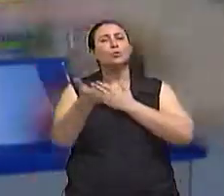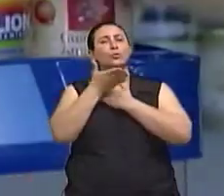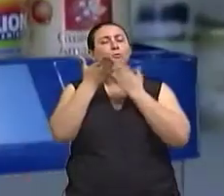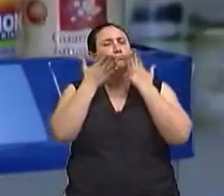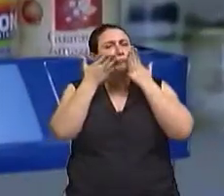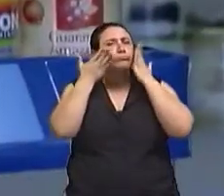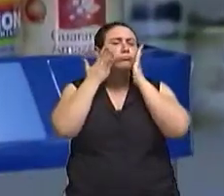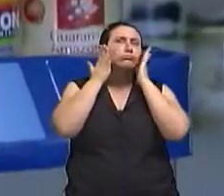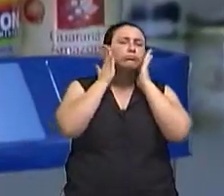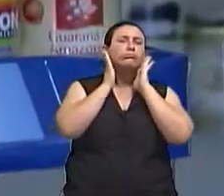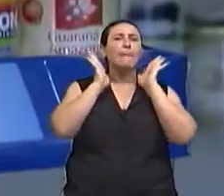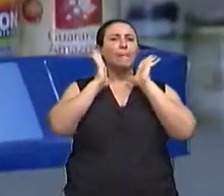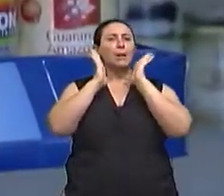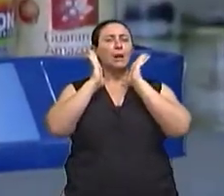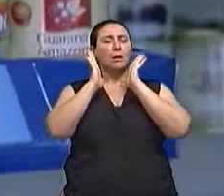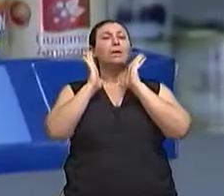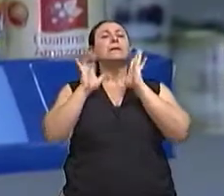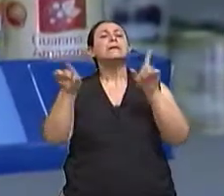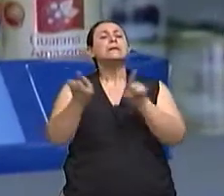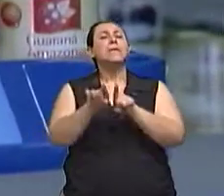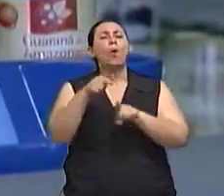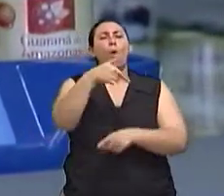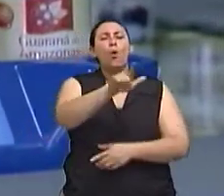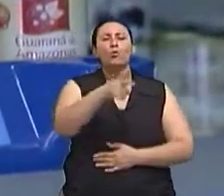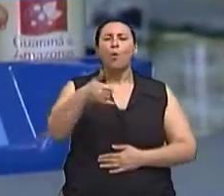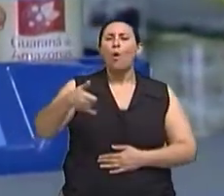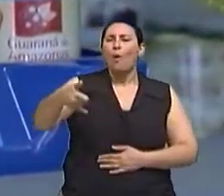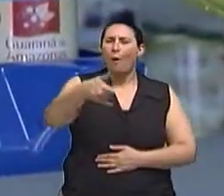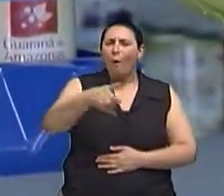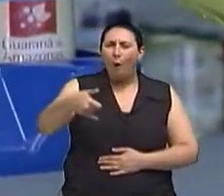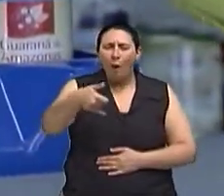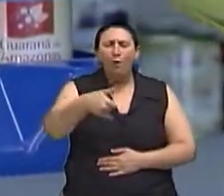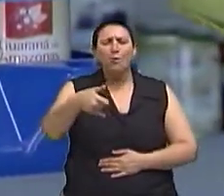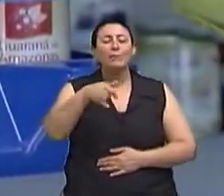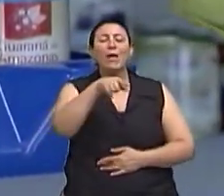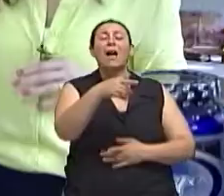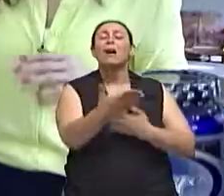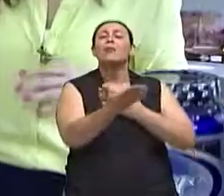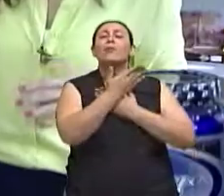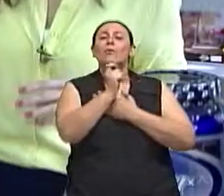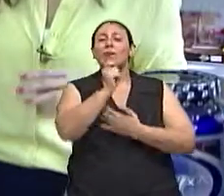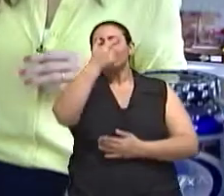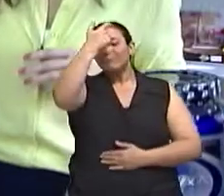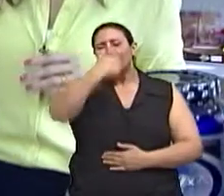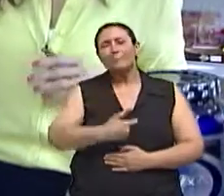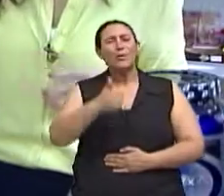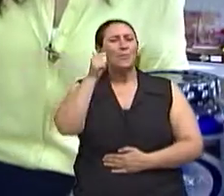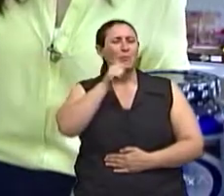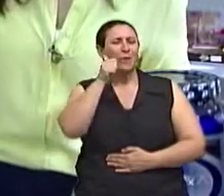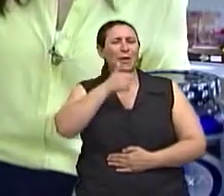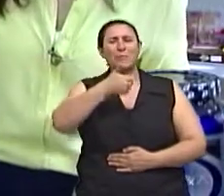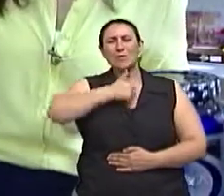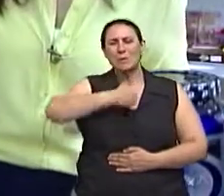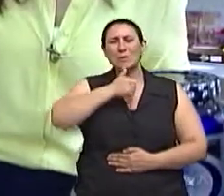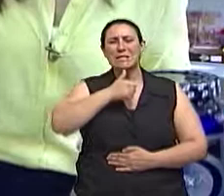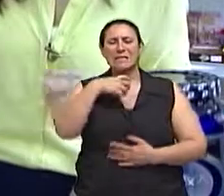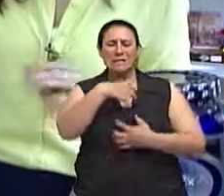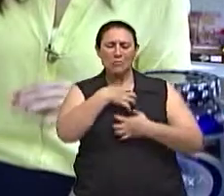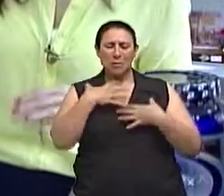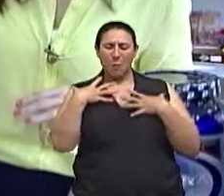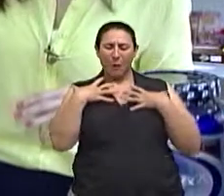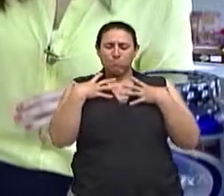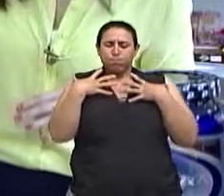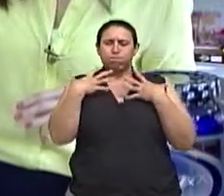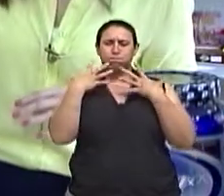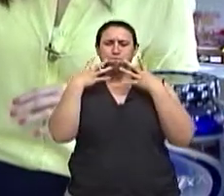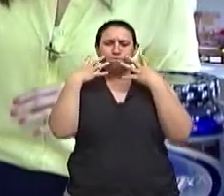existe o óleo de borragem, que é um óleo utilizado no período pré-menstrual para atenuar os sintomas de inchaço. E